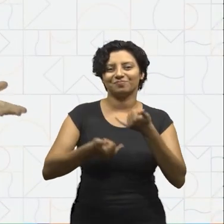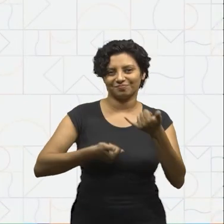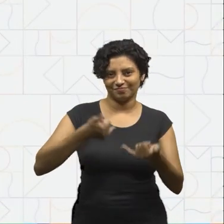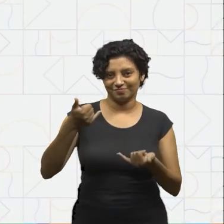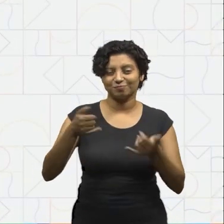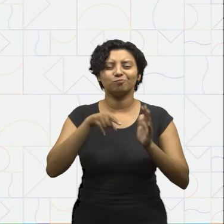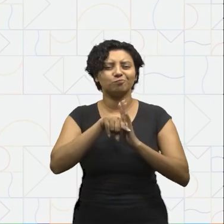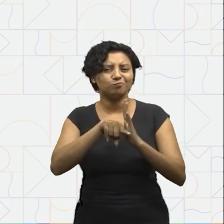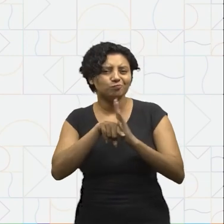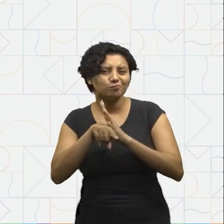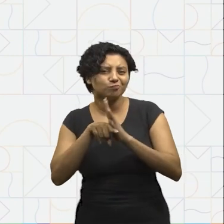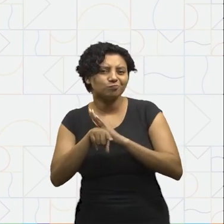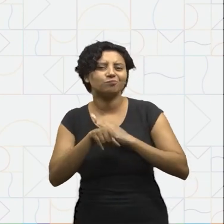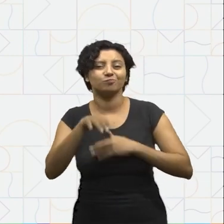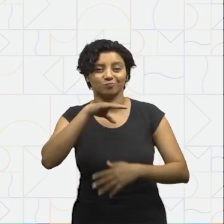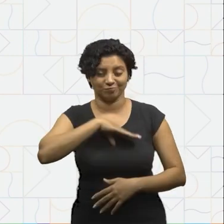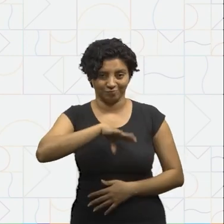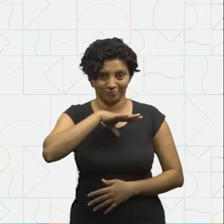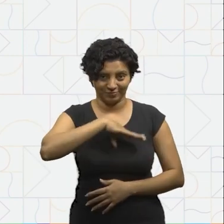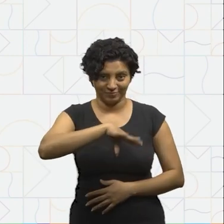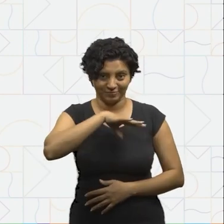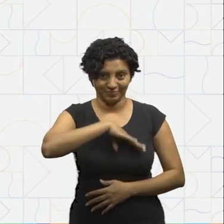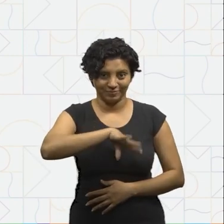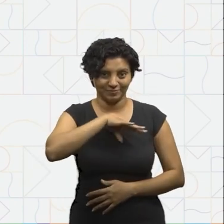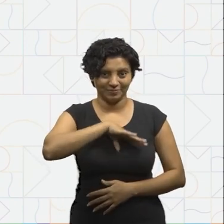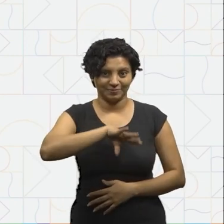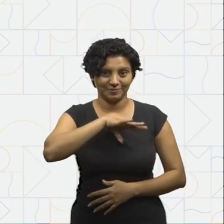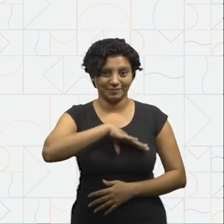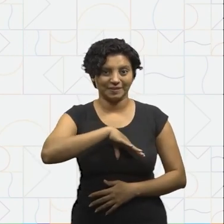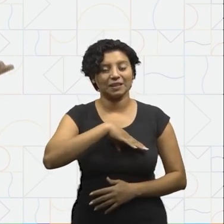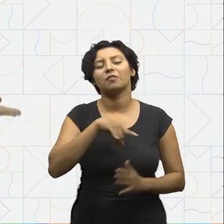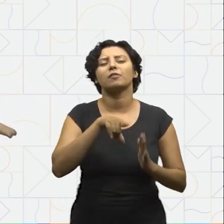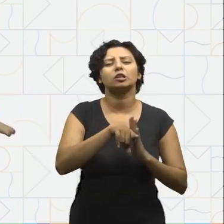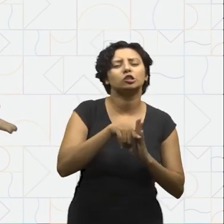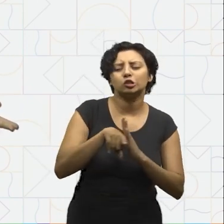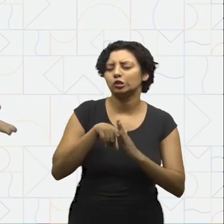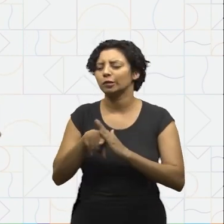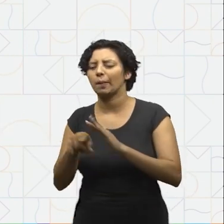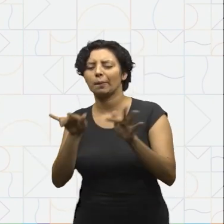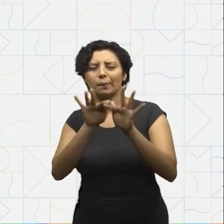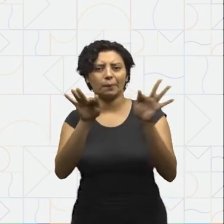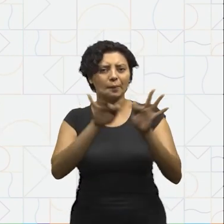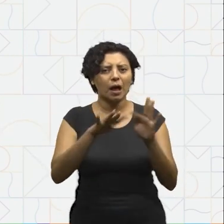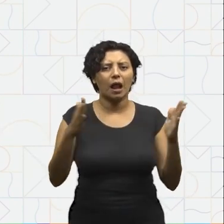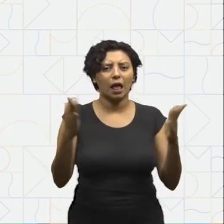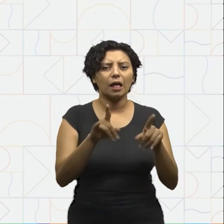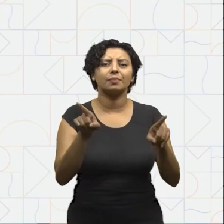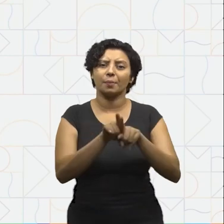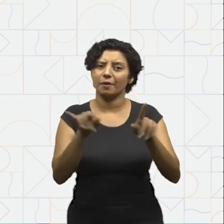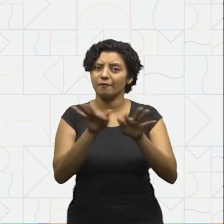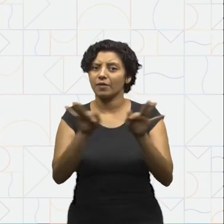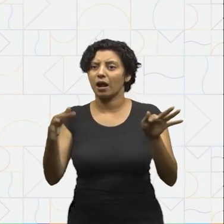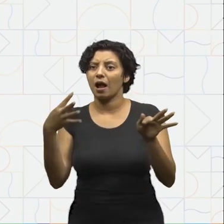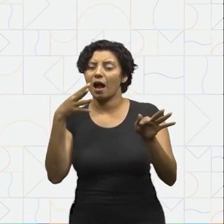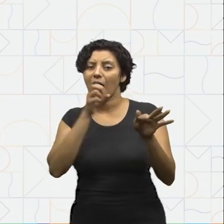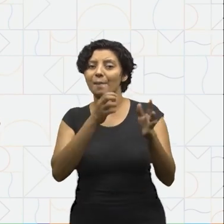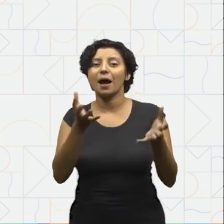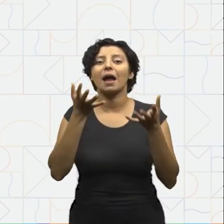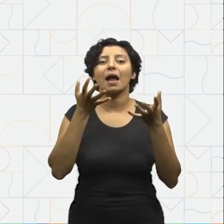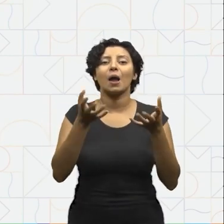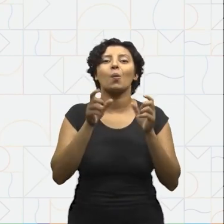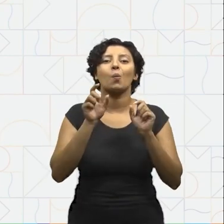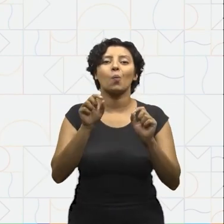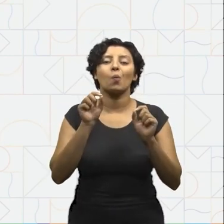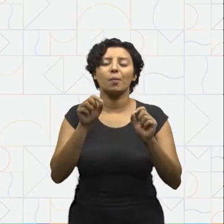bastante de detetives da língua portuguesa, investigando as parlendas e trava-línguas,